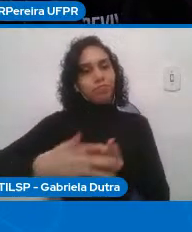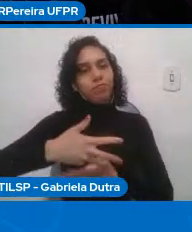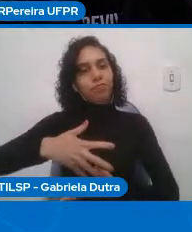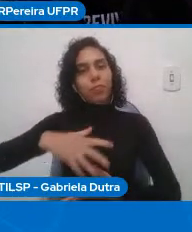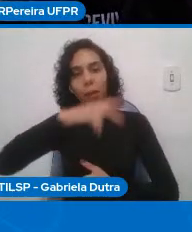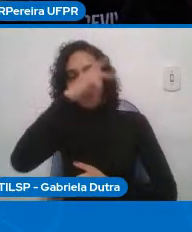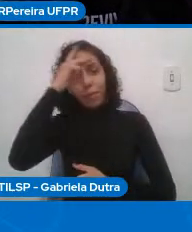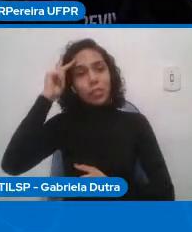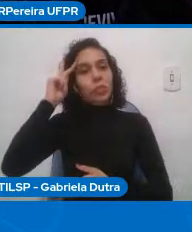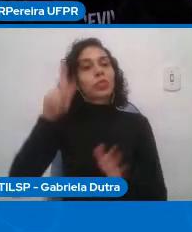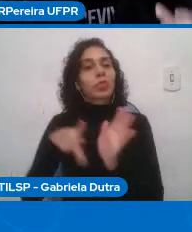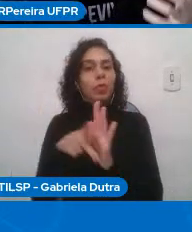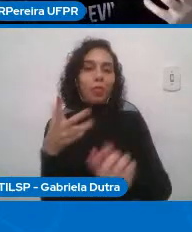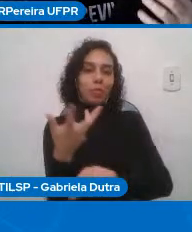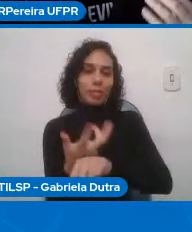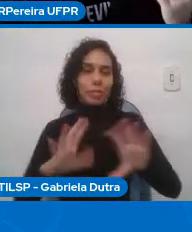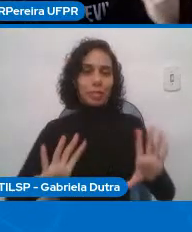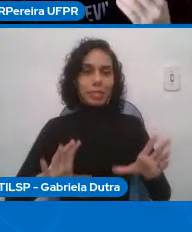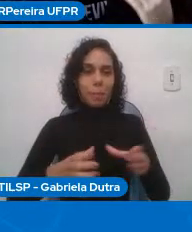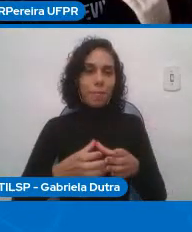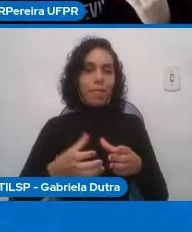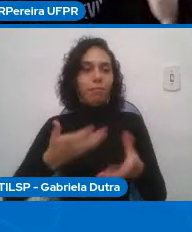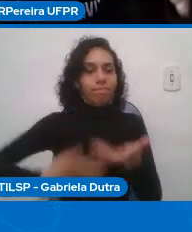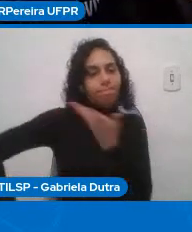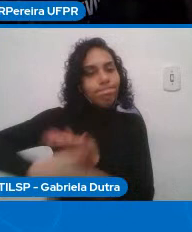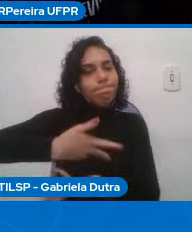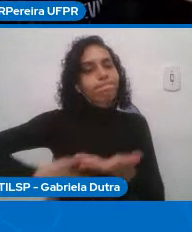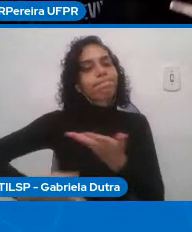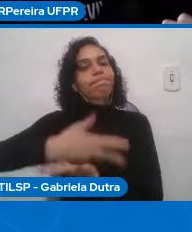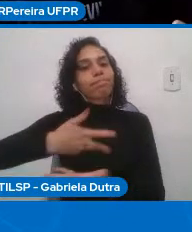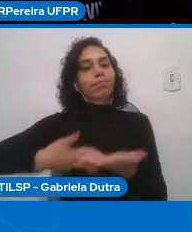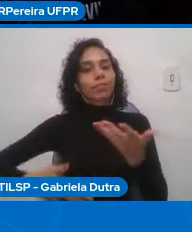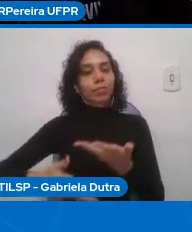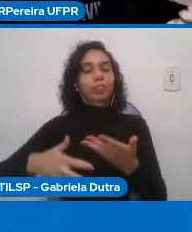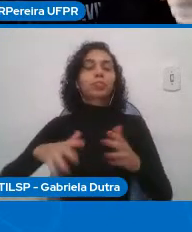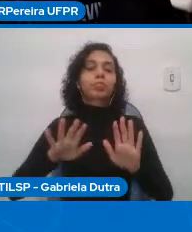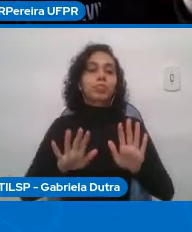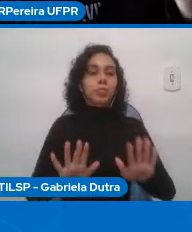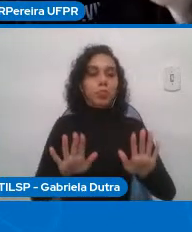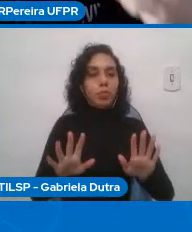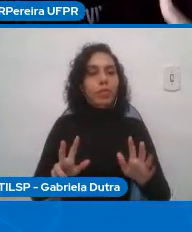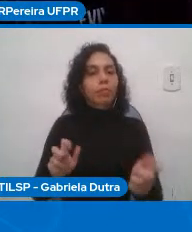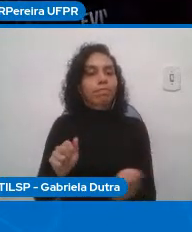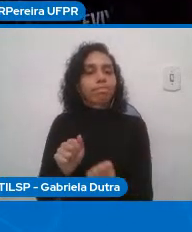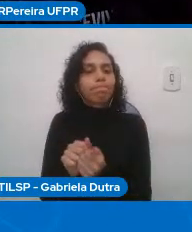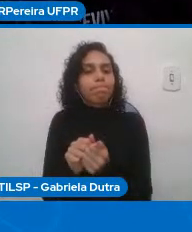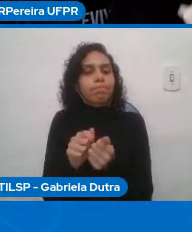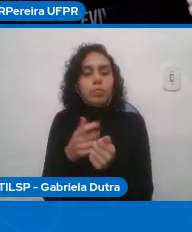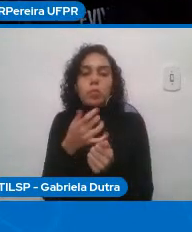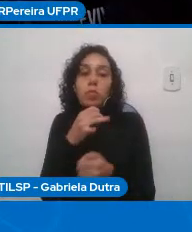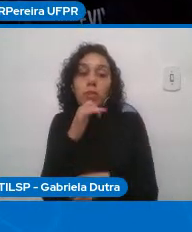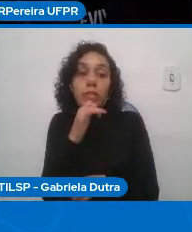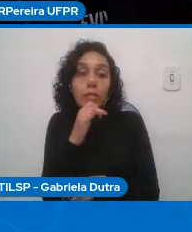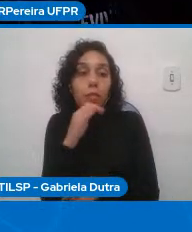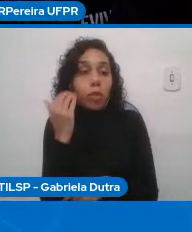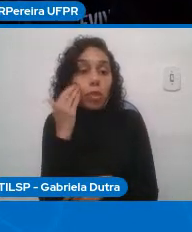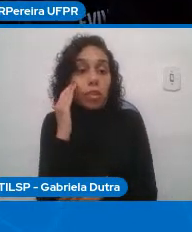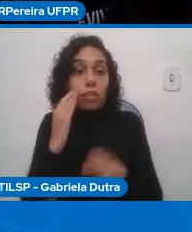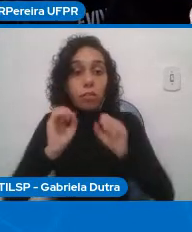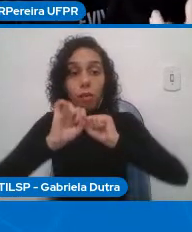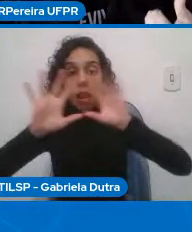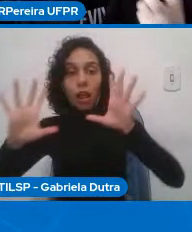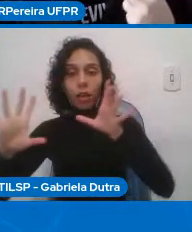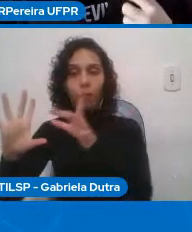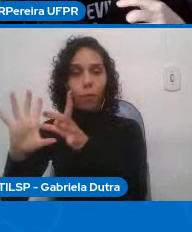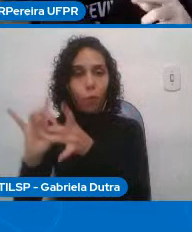disciplina mas junto com isso com ter entendido o contexto ter achado um problema ter prototipado uma